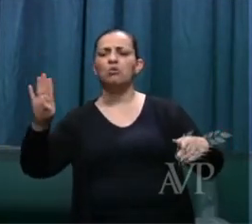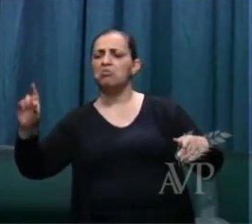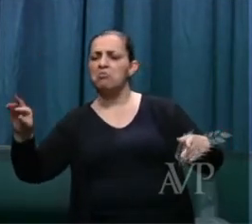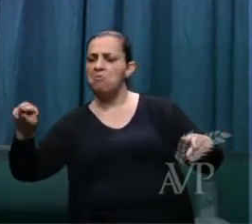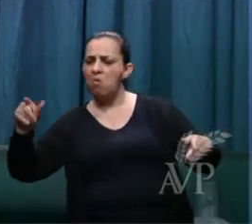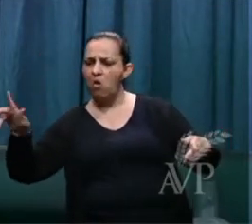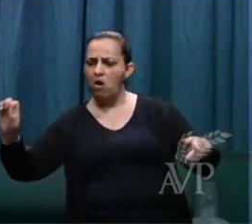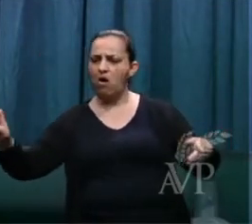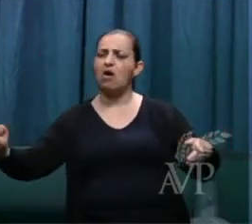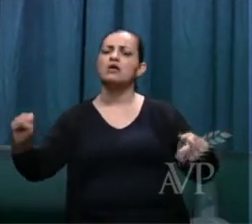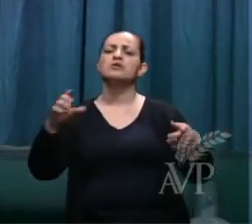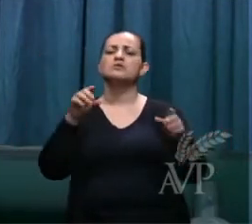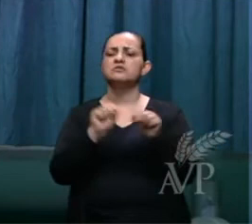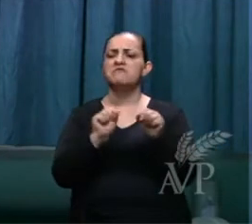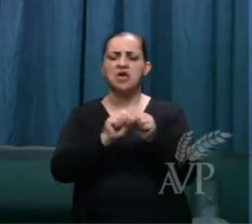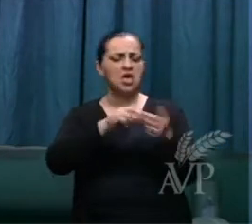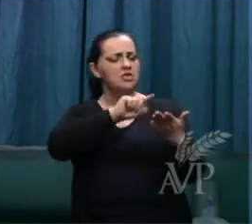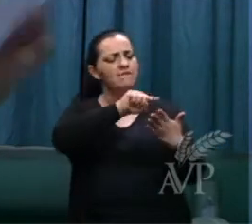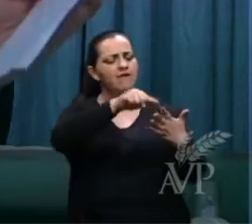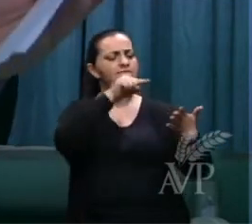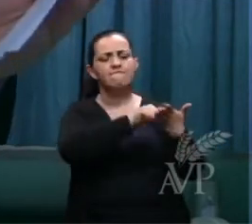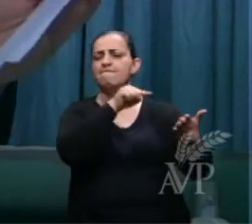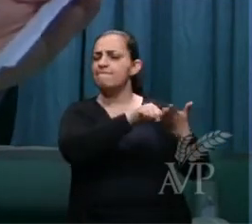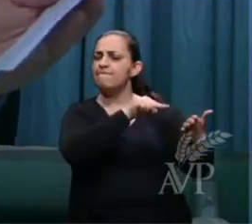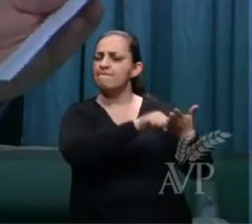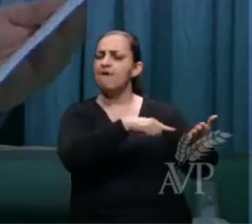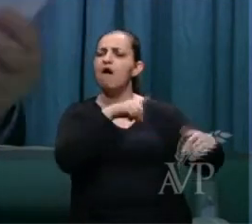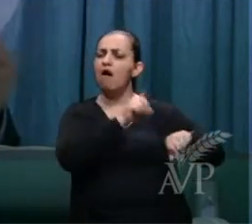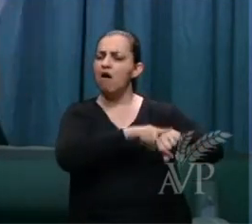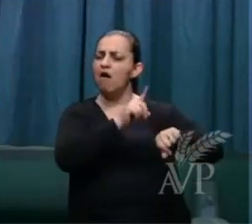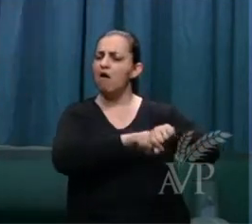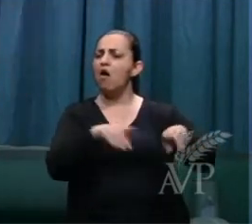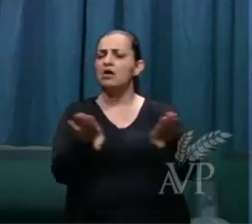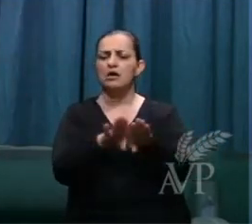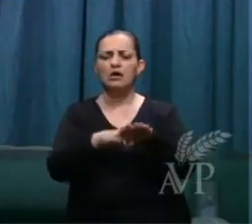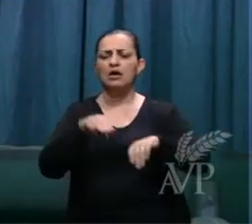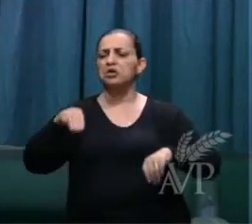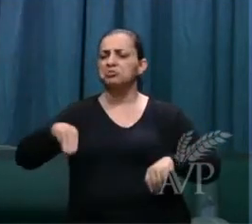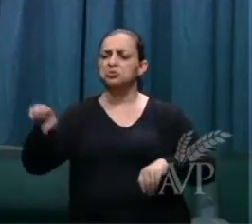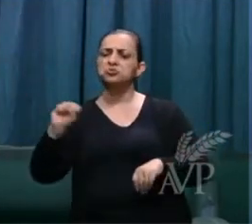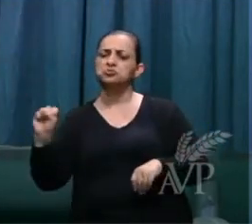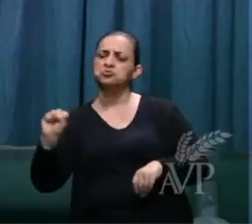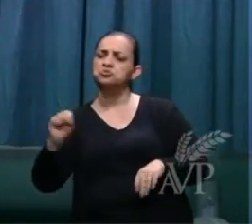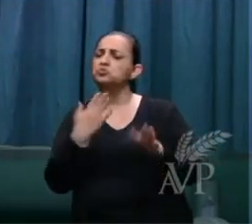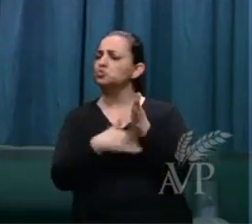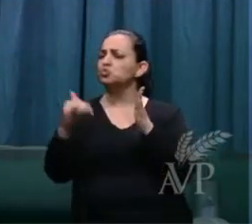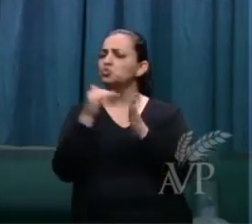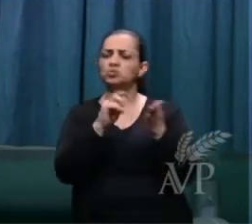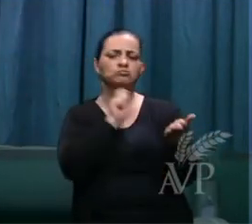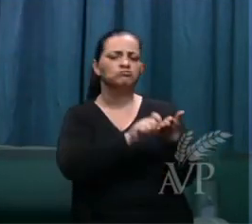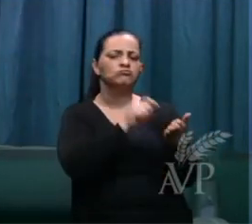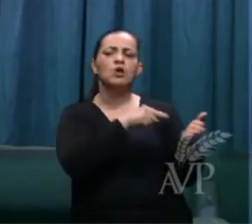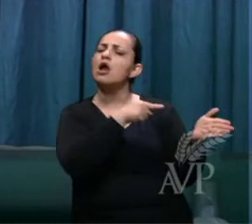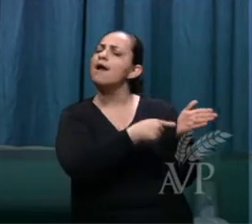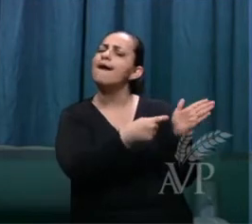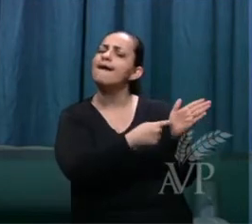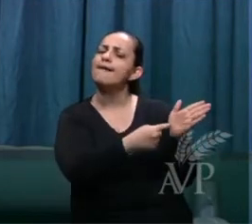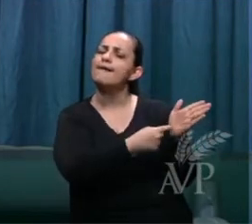isso fez aquilo até a hora eu tenho marcado aqui os minutos e os segundos não